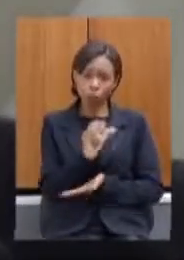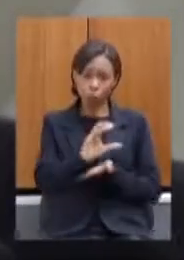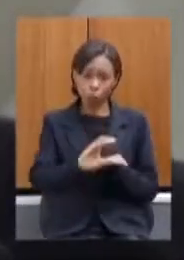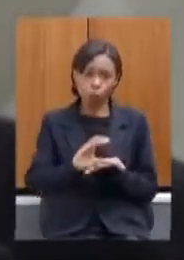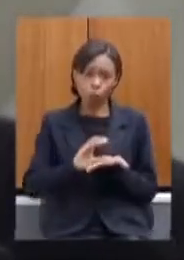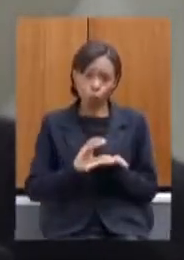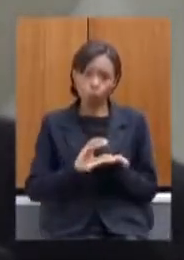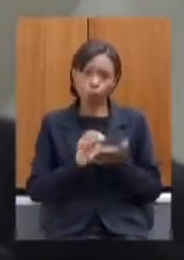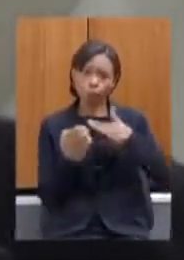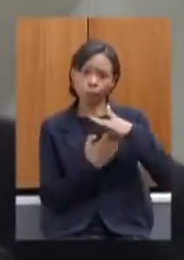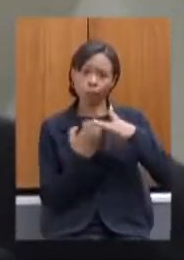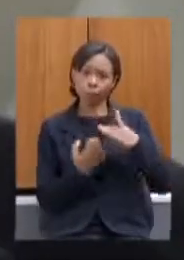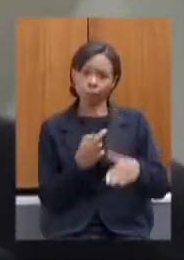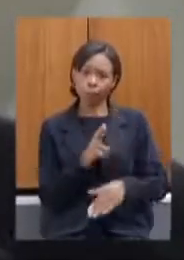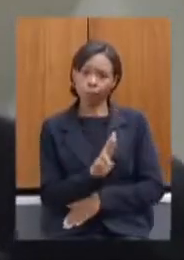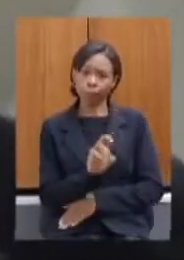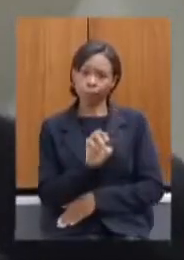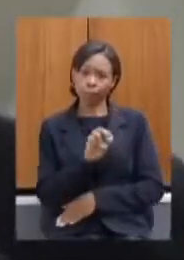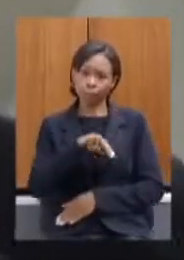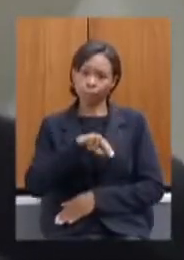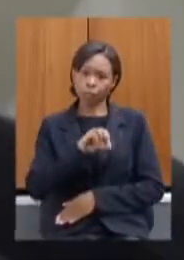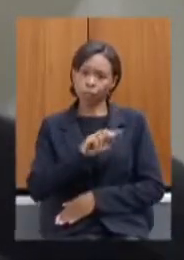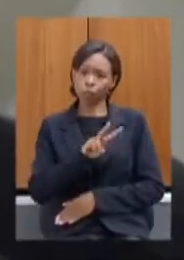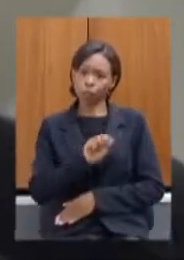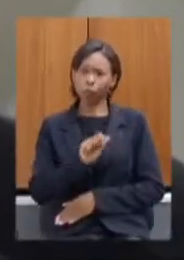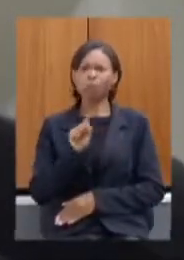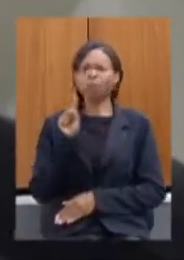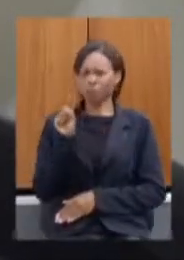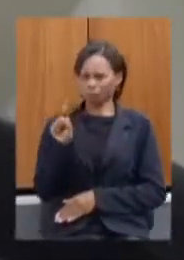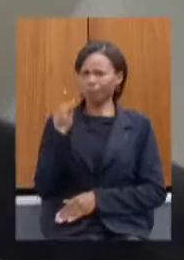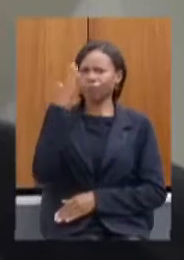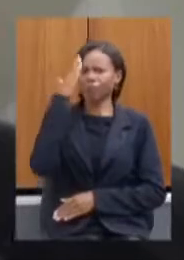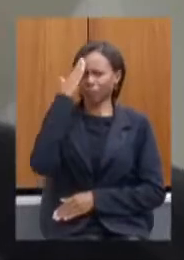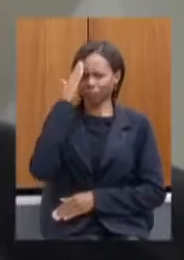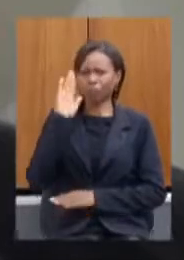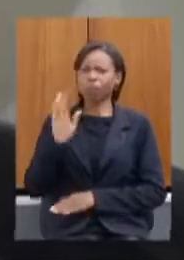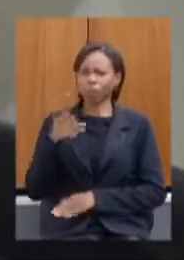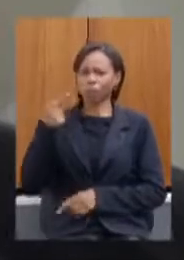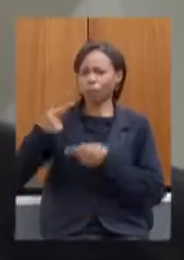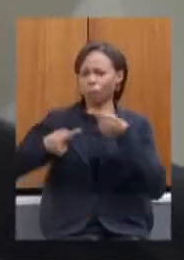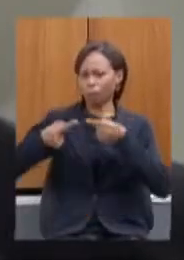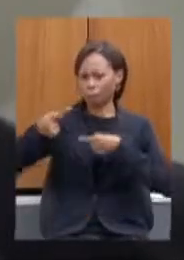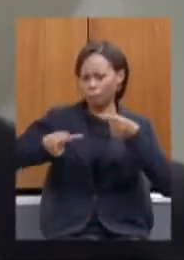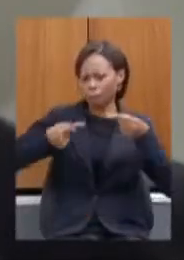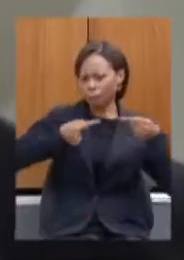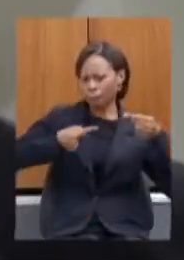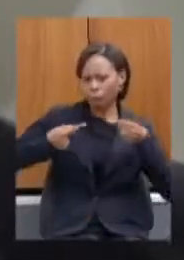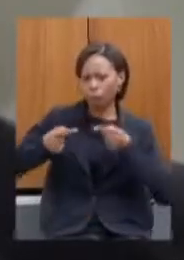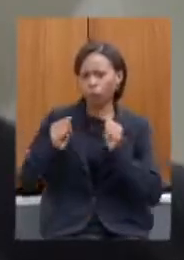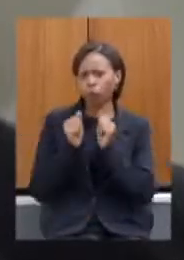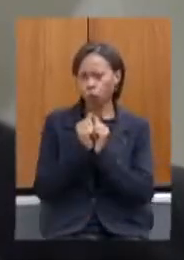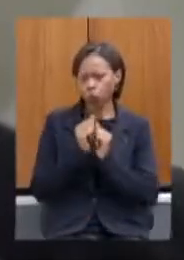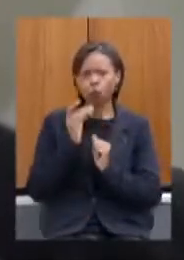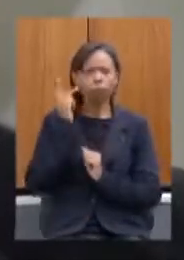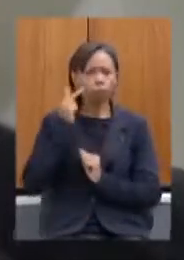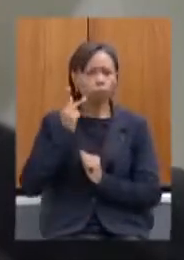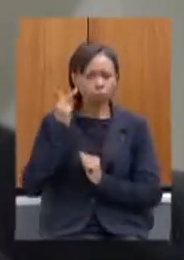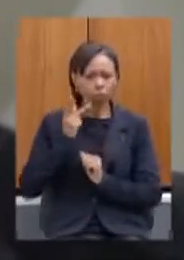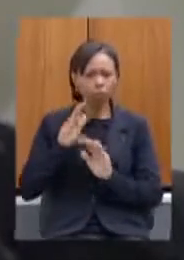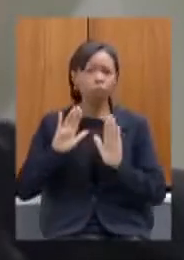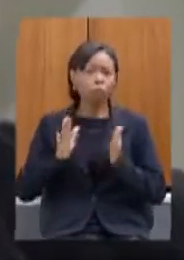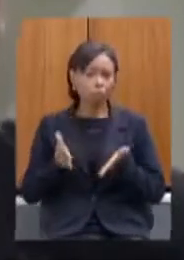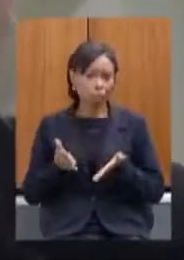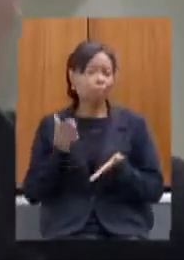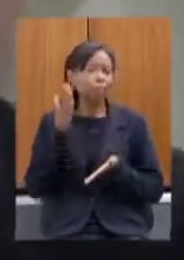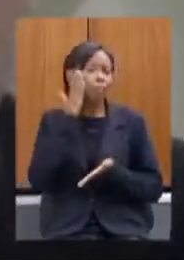e a senhora sabe que a senhora participou dessa discussão senhora e outros parlamentares da